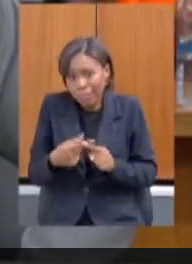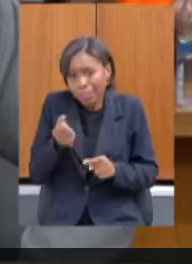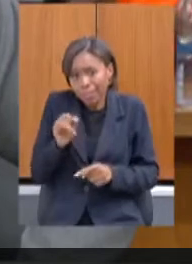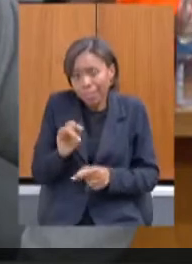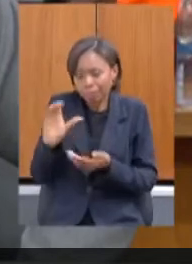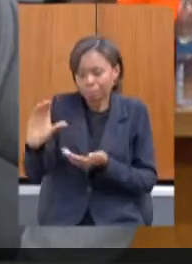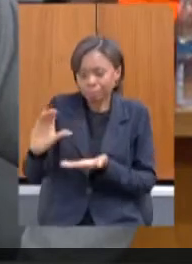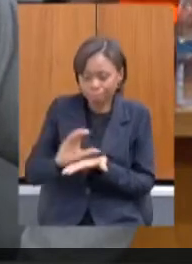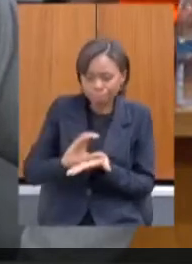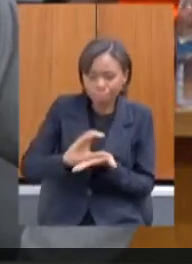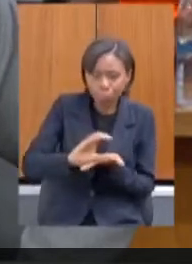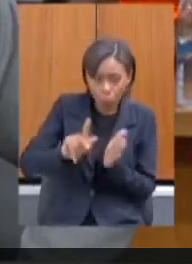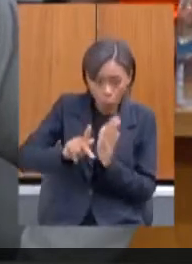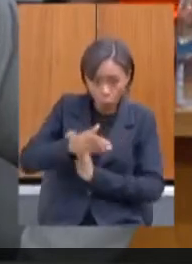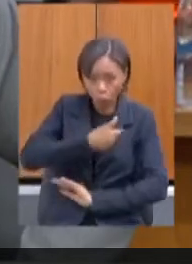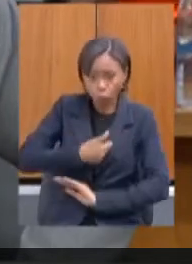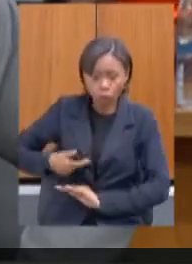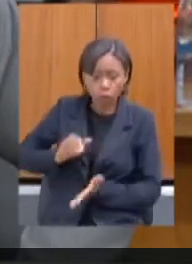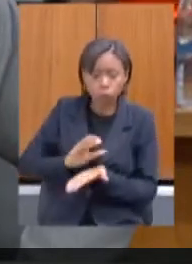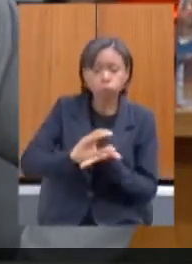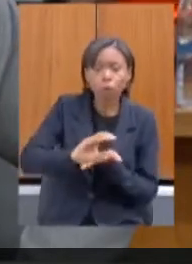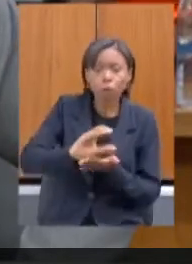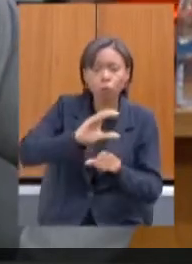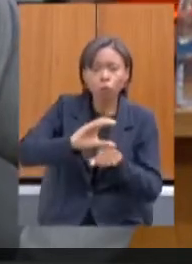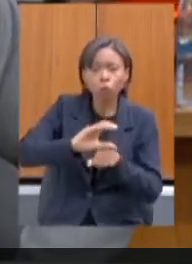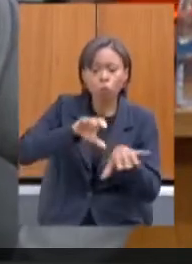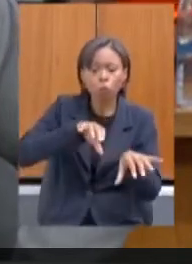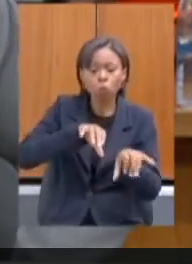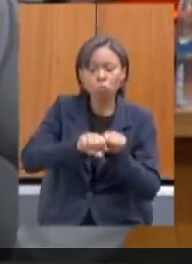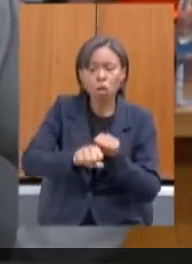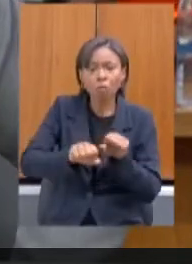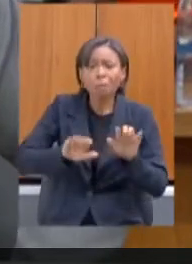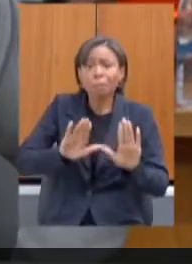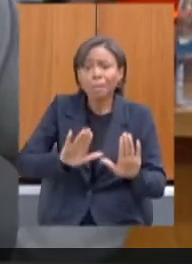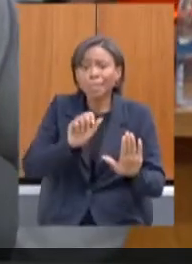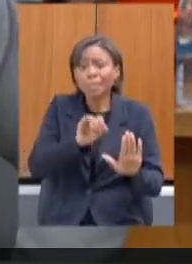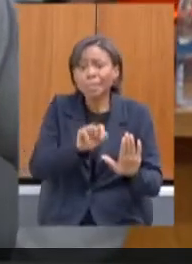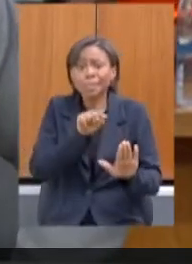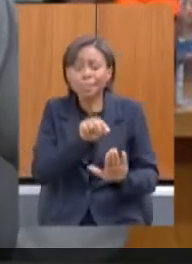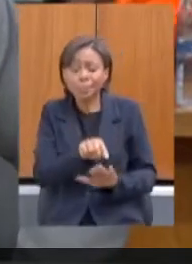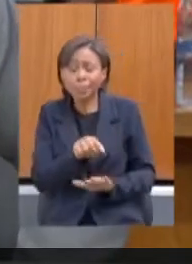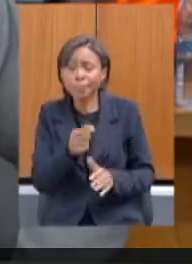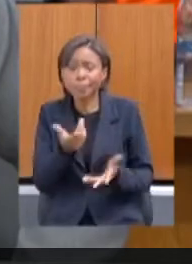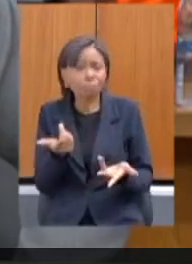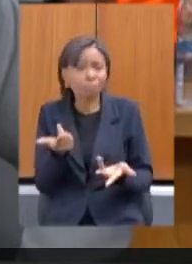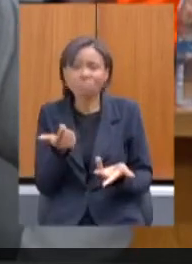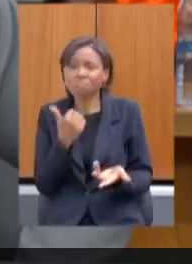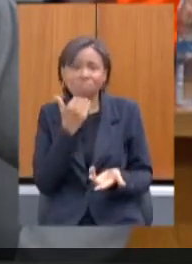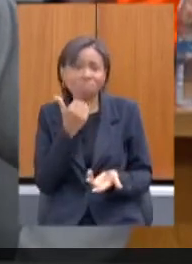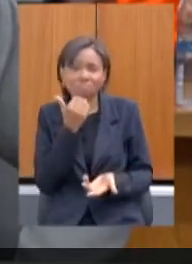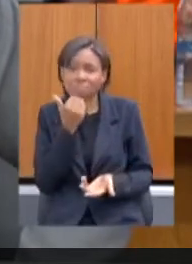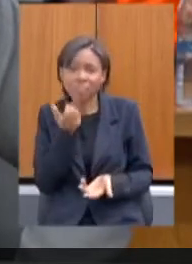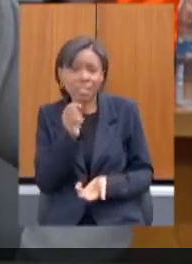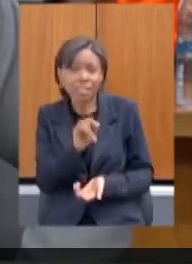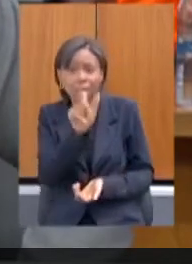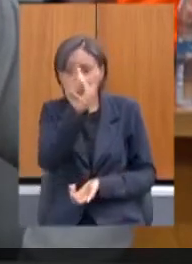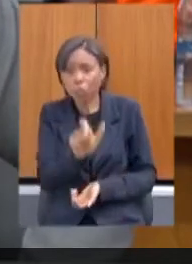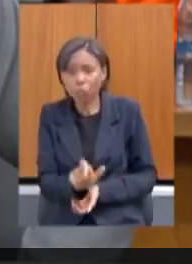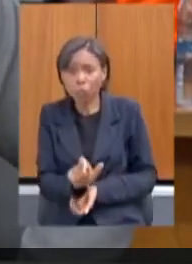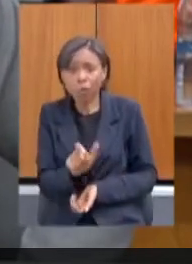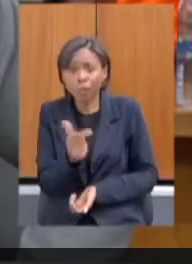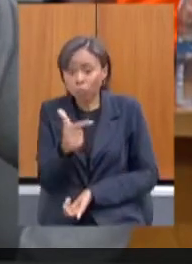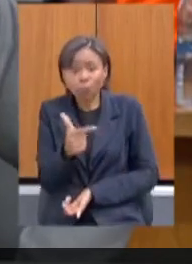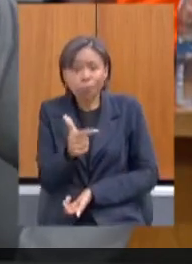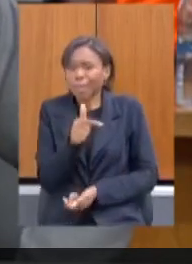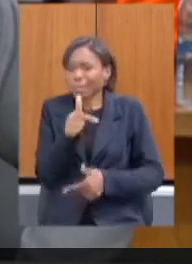em capacitação quando aquela capacitação não vai gerar o resultado que a própria pessoa, que o próprio indivíduo quer, que é o emprego.